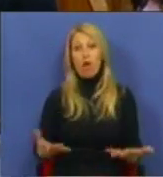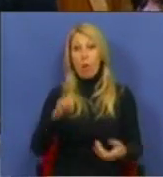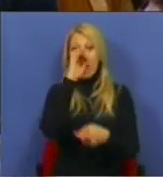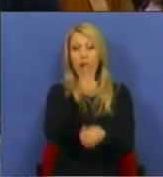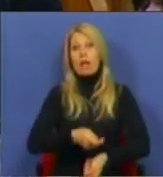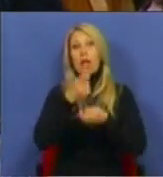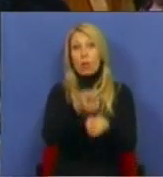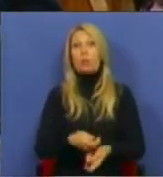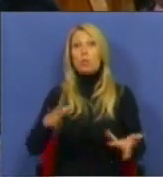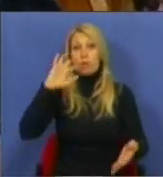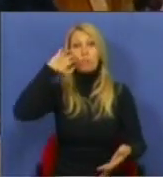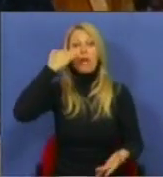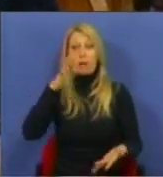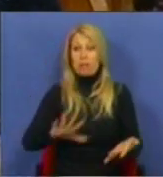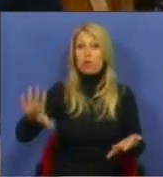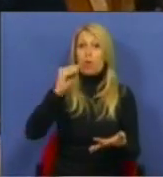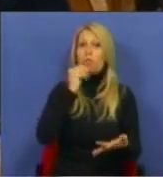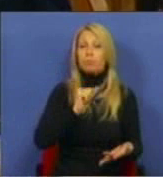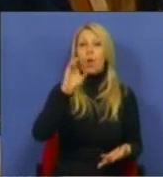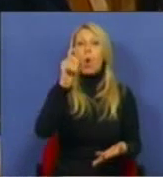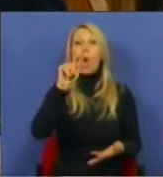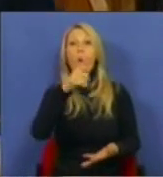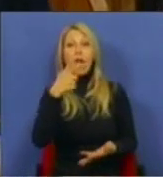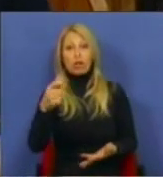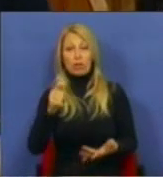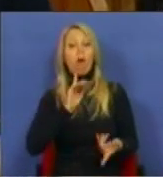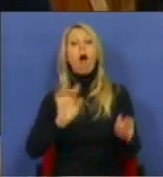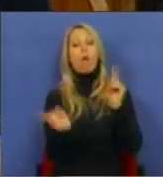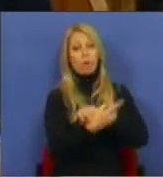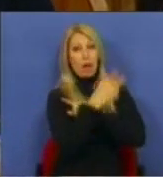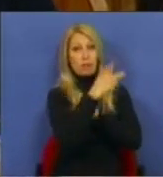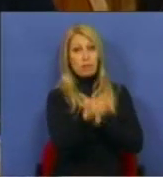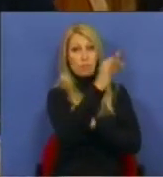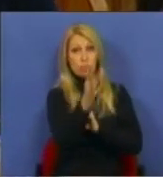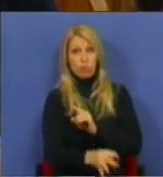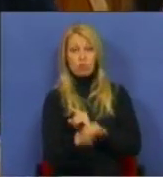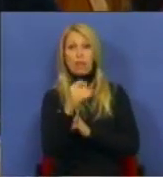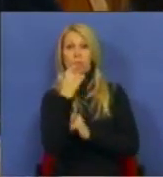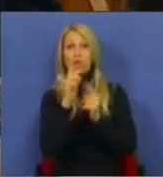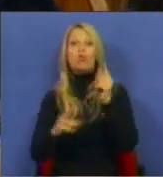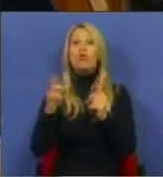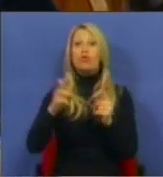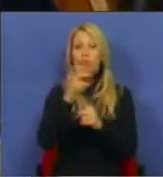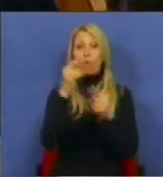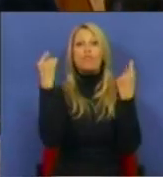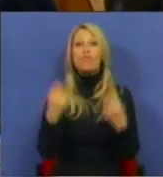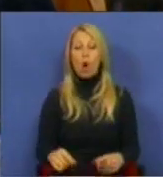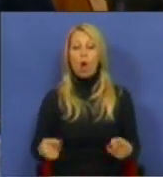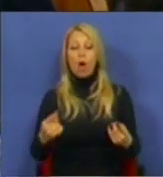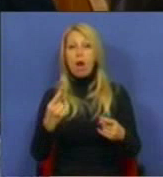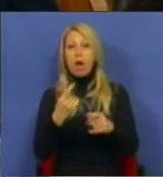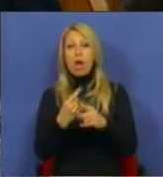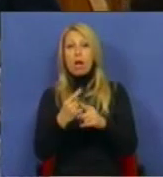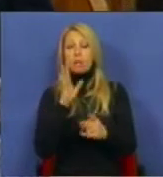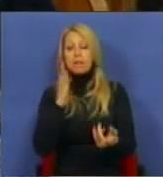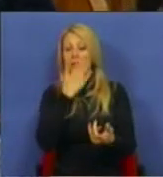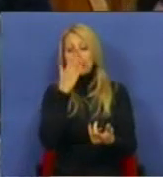Pelo contrário, essa bonificação de 100% dos juros apenas se aplicam às chamadas operações de concentração